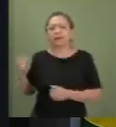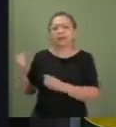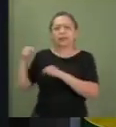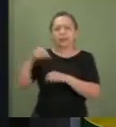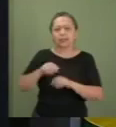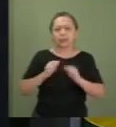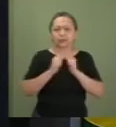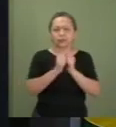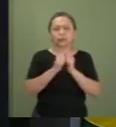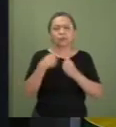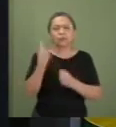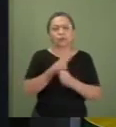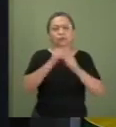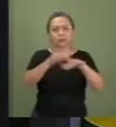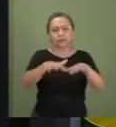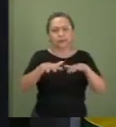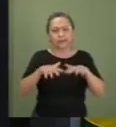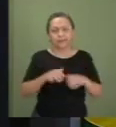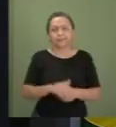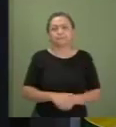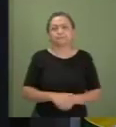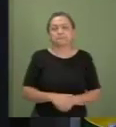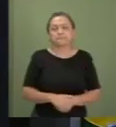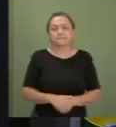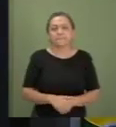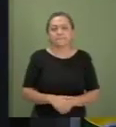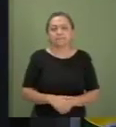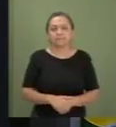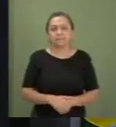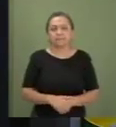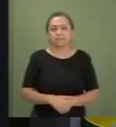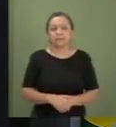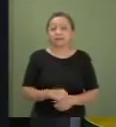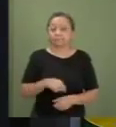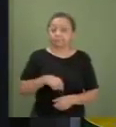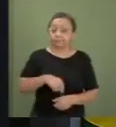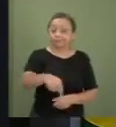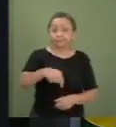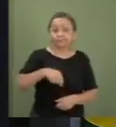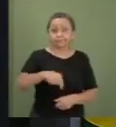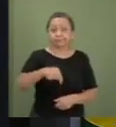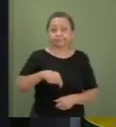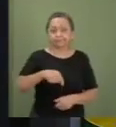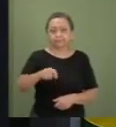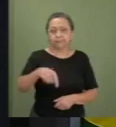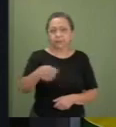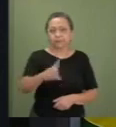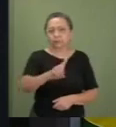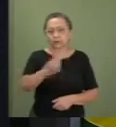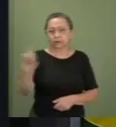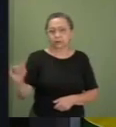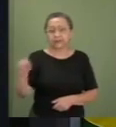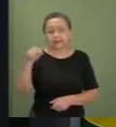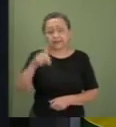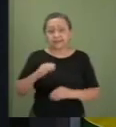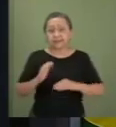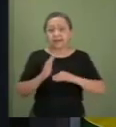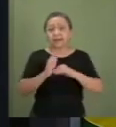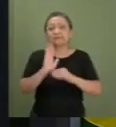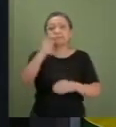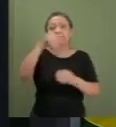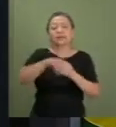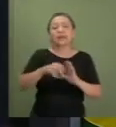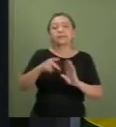plenário do Senado Federal. Nos próximos dias, esta Casa estará votando a medida